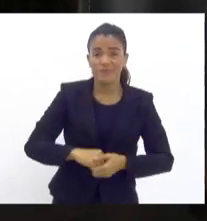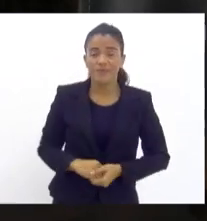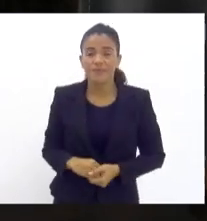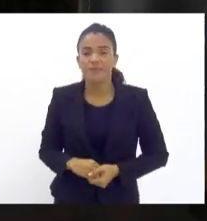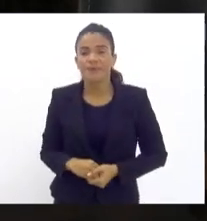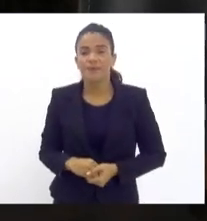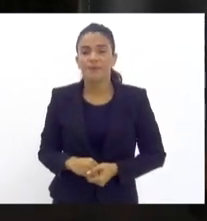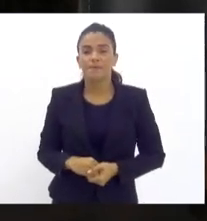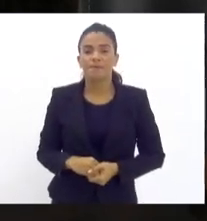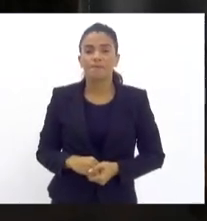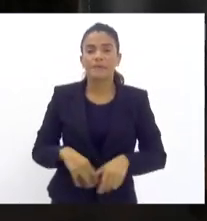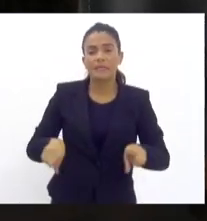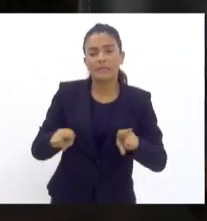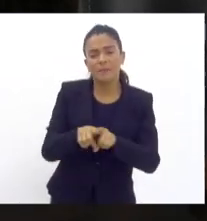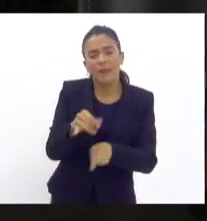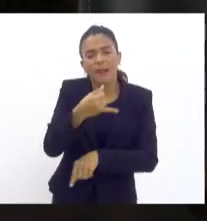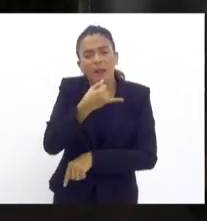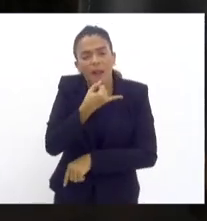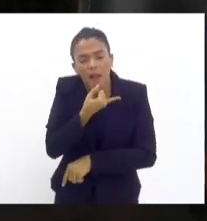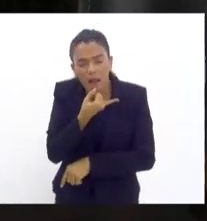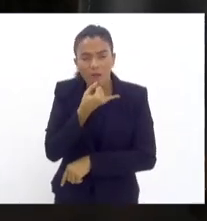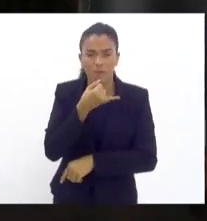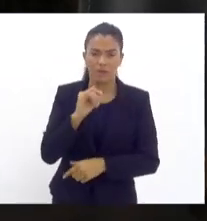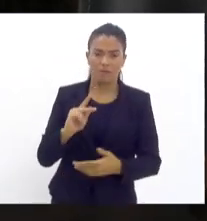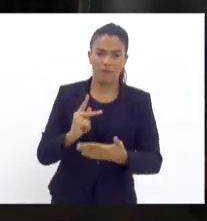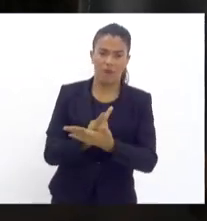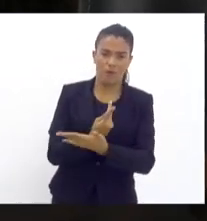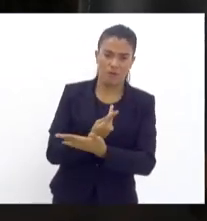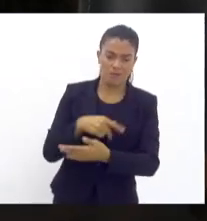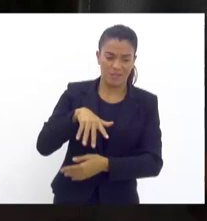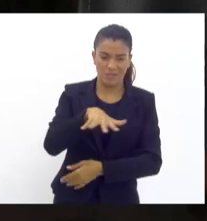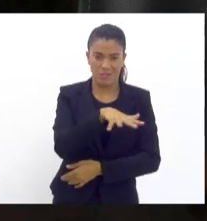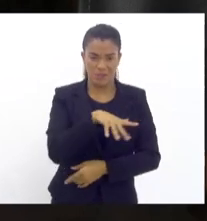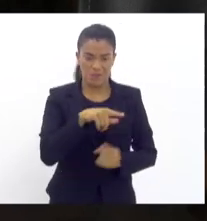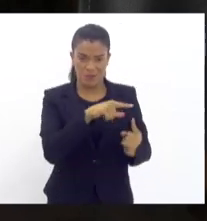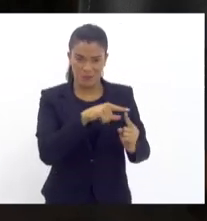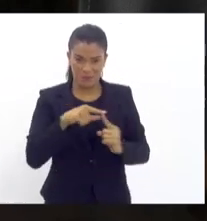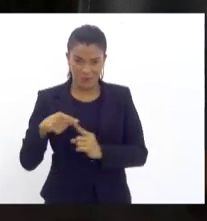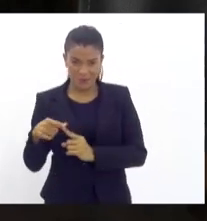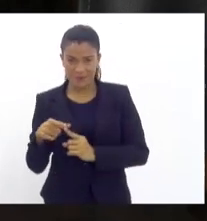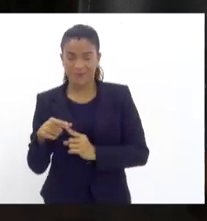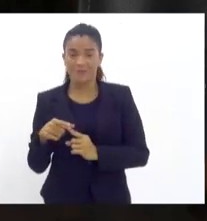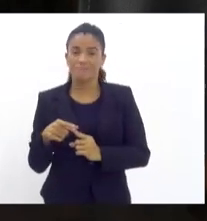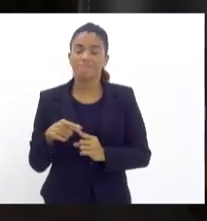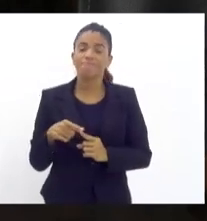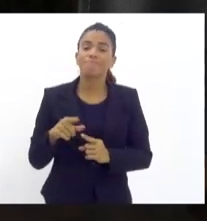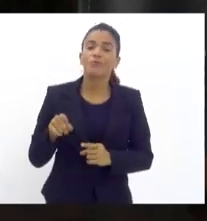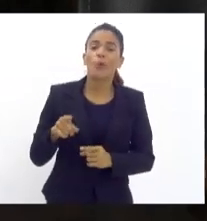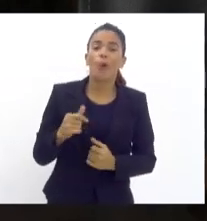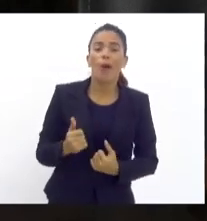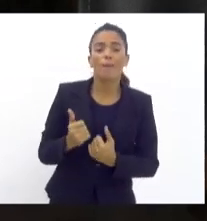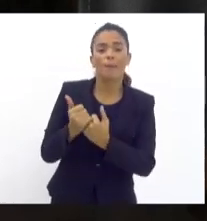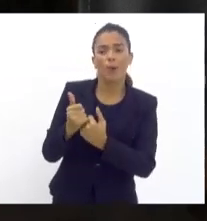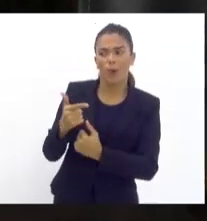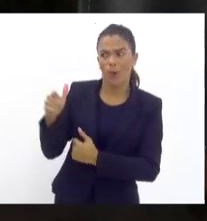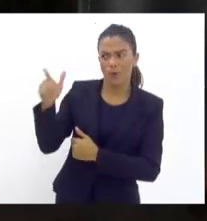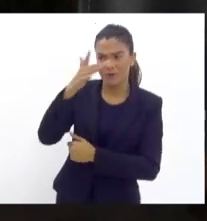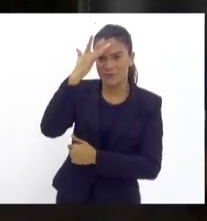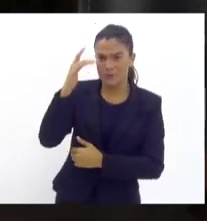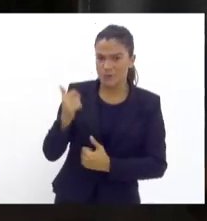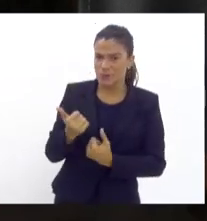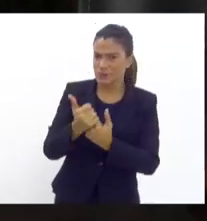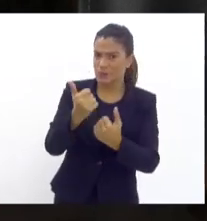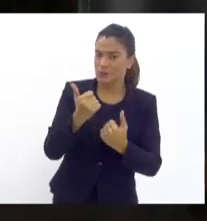e é lamentável que isso aconteça às vezes com apoio de outras pessoas